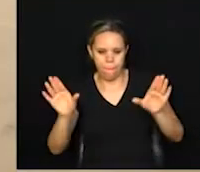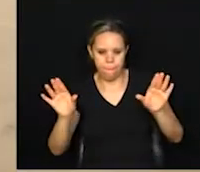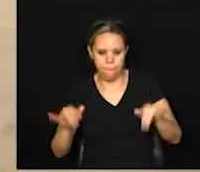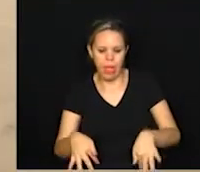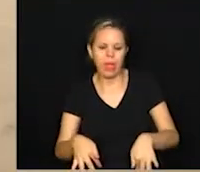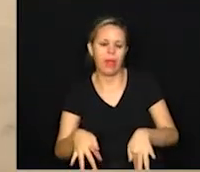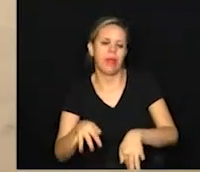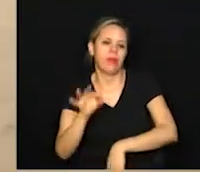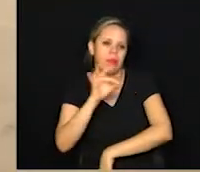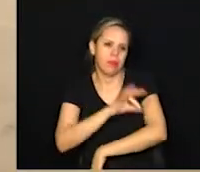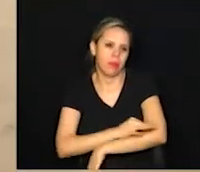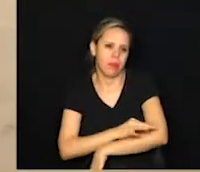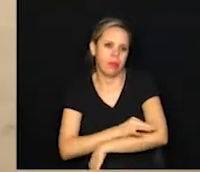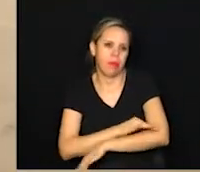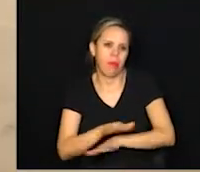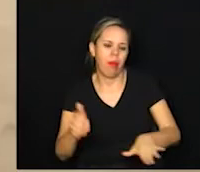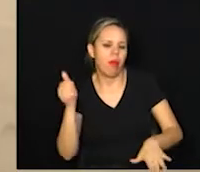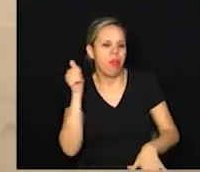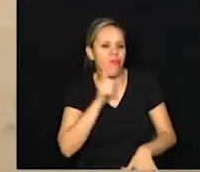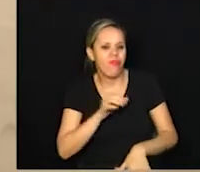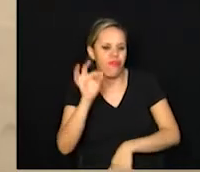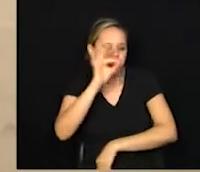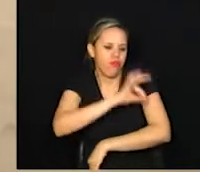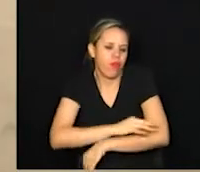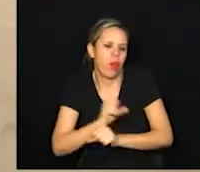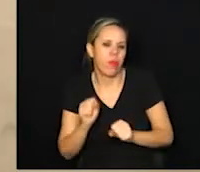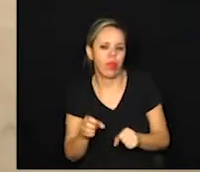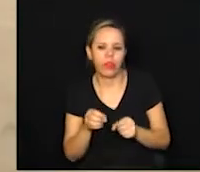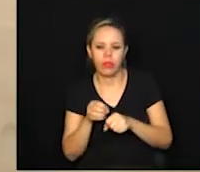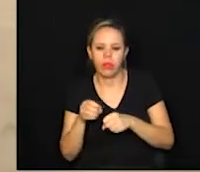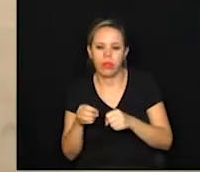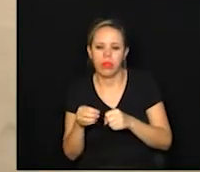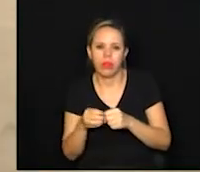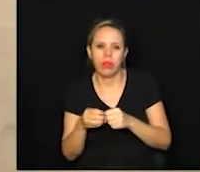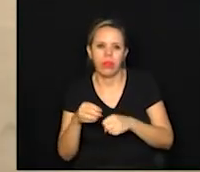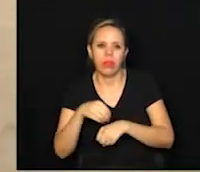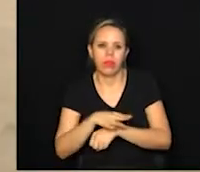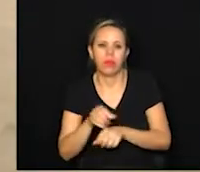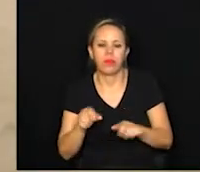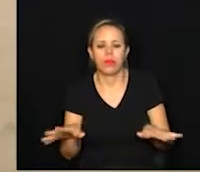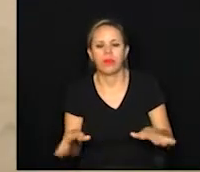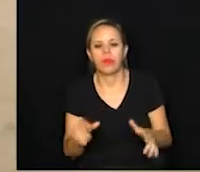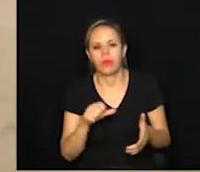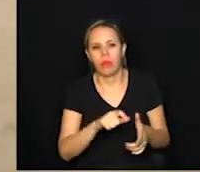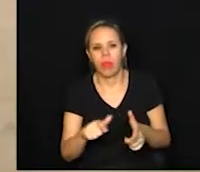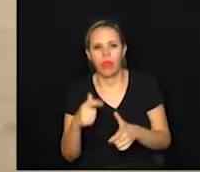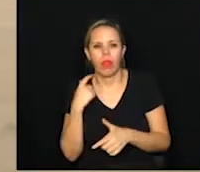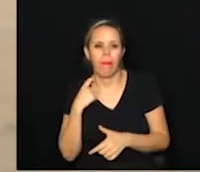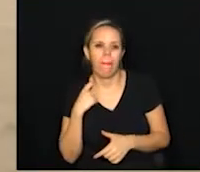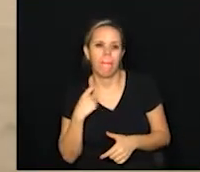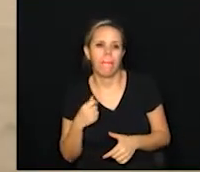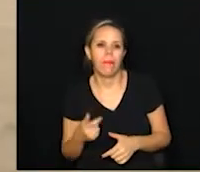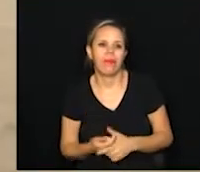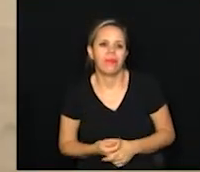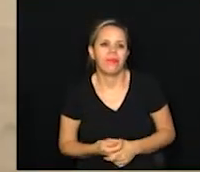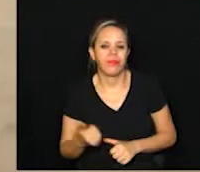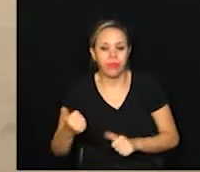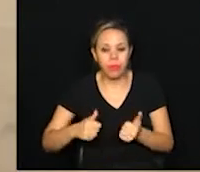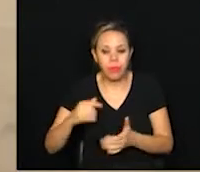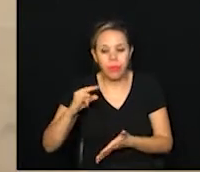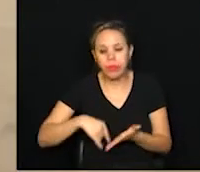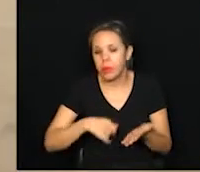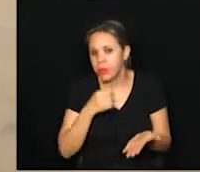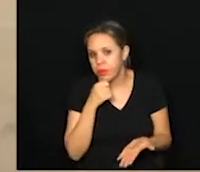para interromper, para matar a fêmea do mosquito que pode estar transmitindo o vírus. E nas áreas em que eu não tenho a transmissão diagnosticada,